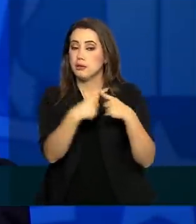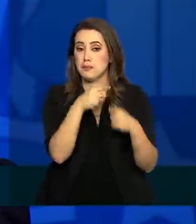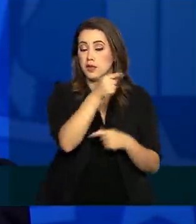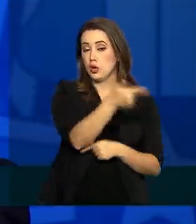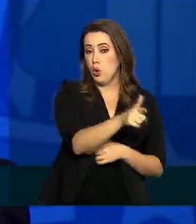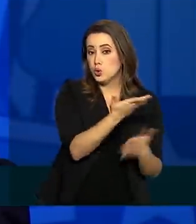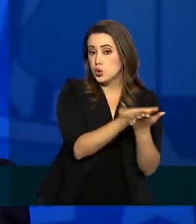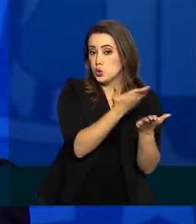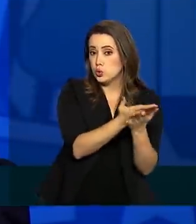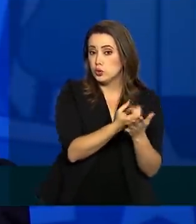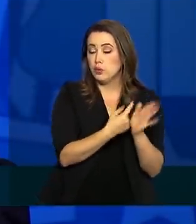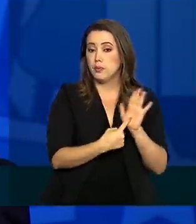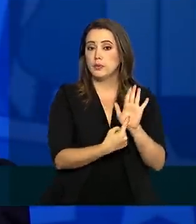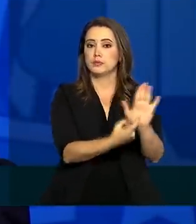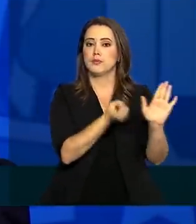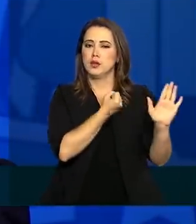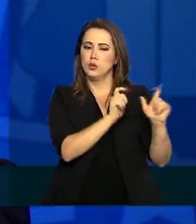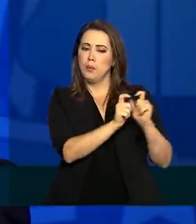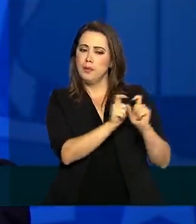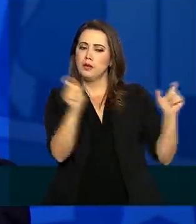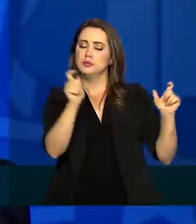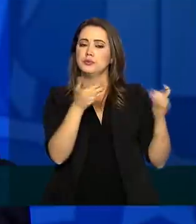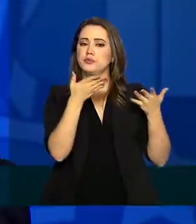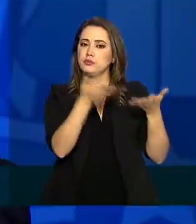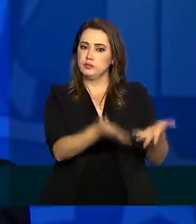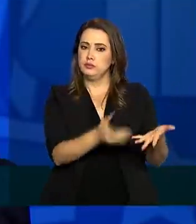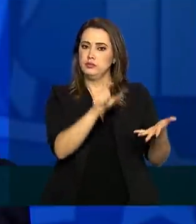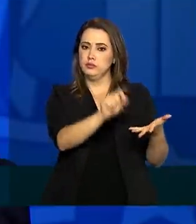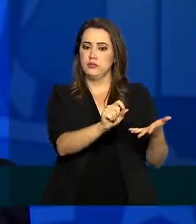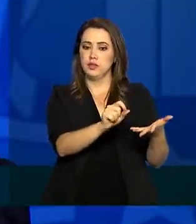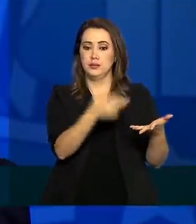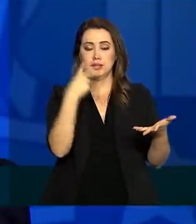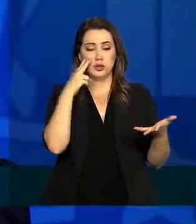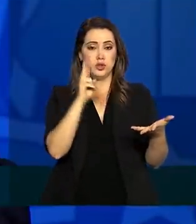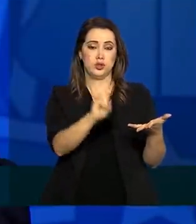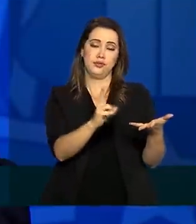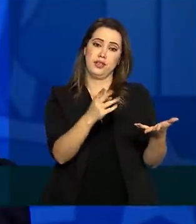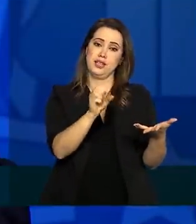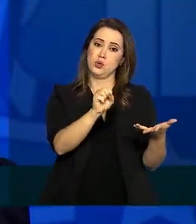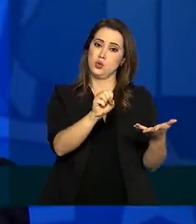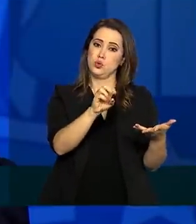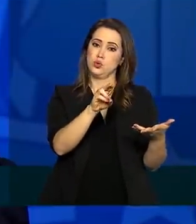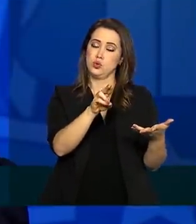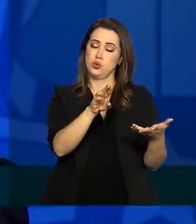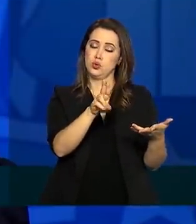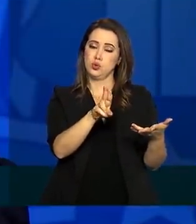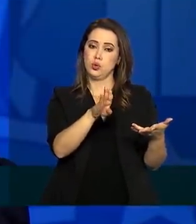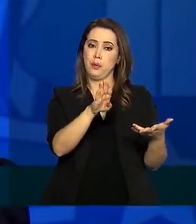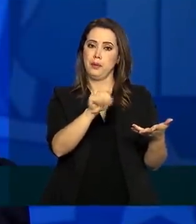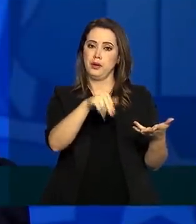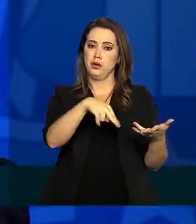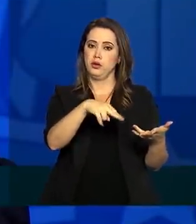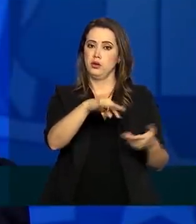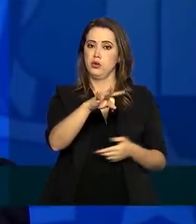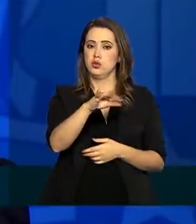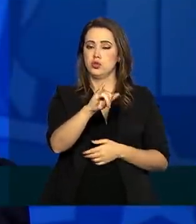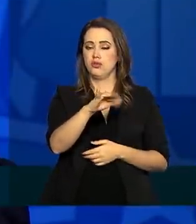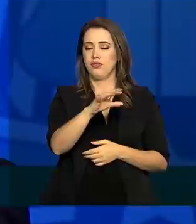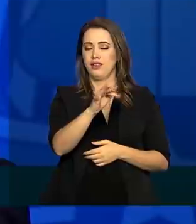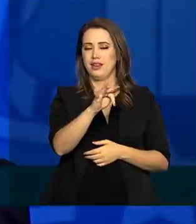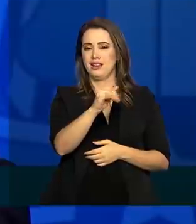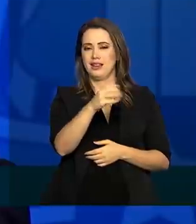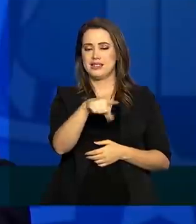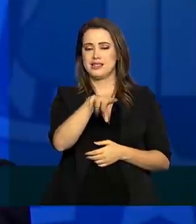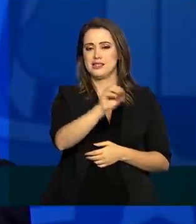maior para essa chamada subnotificação. Isso quer dizer que o estudo que estamos